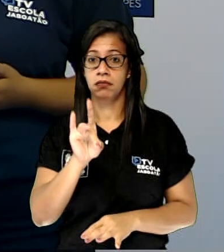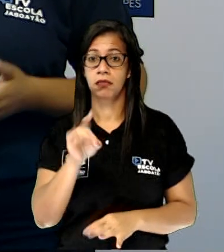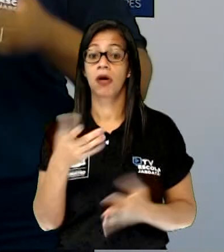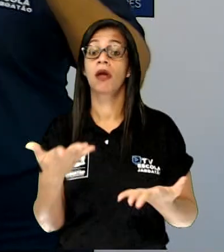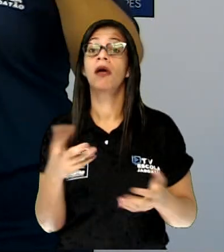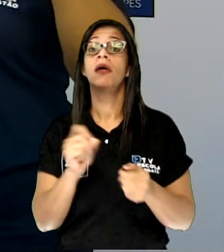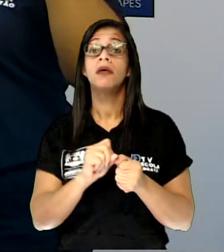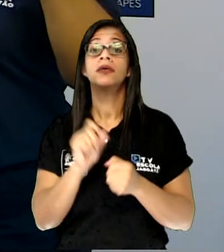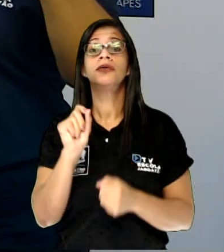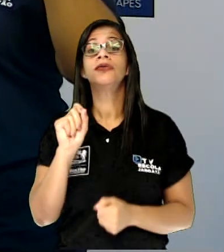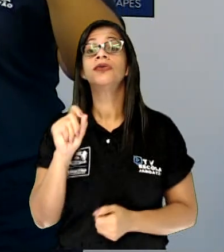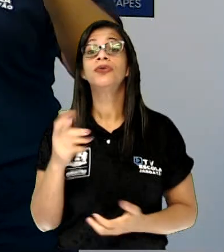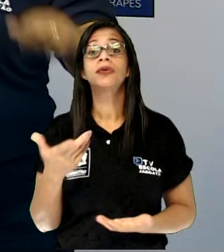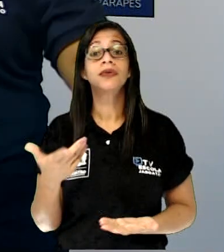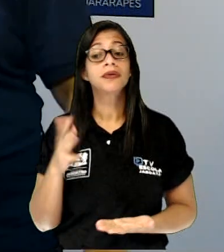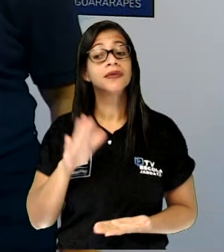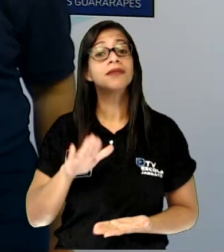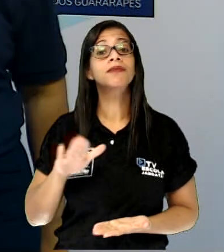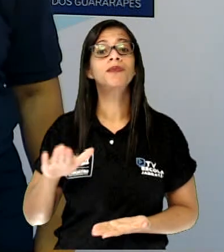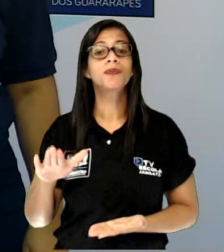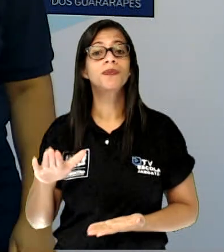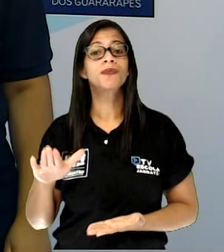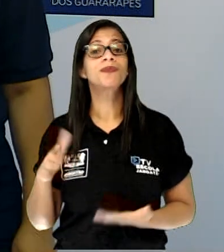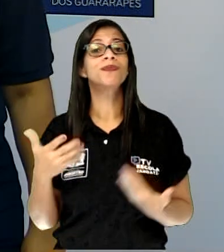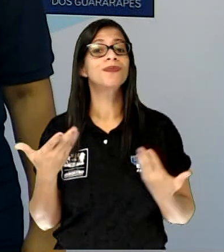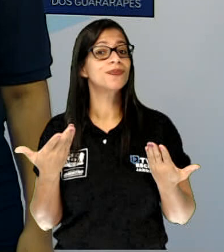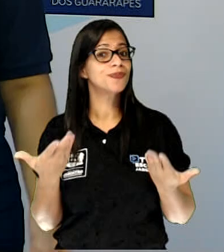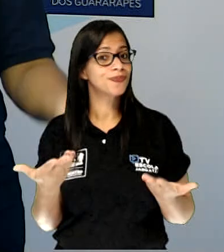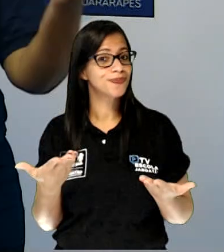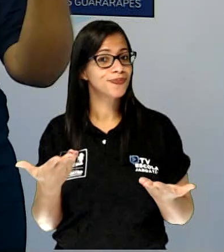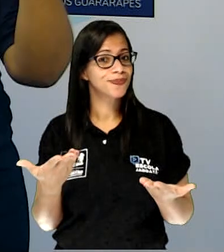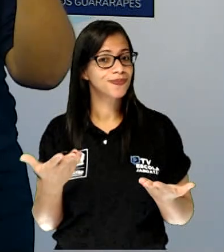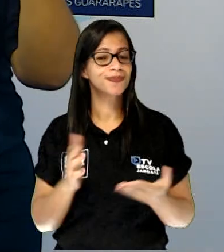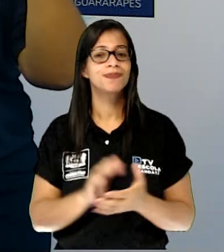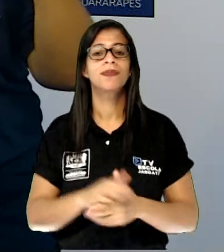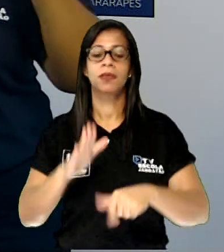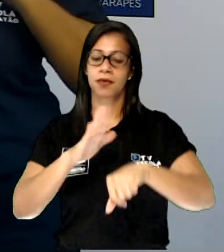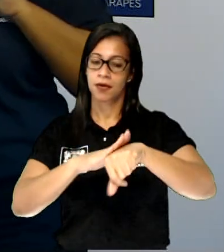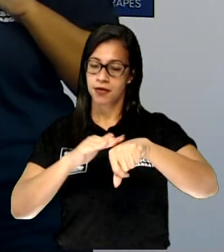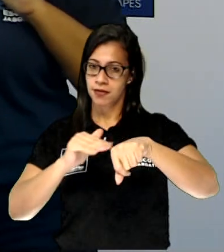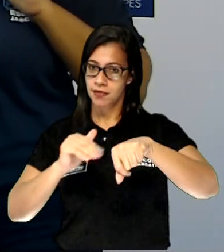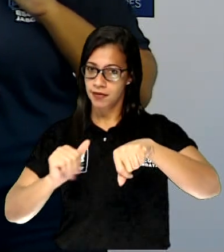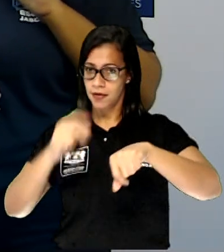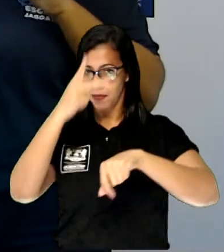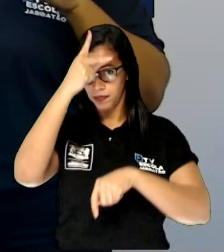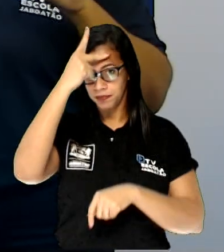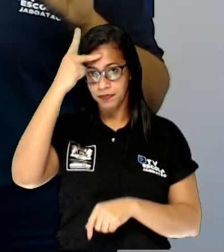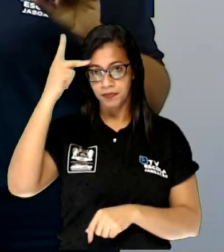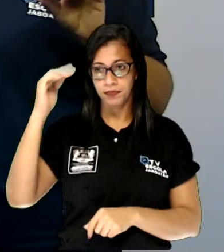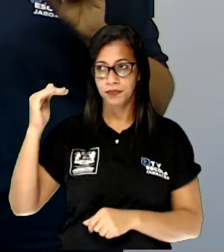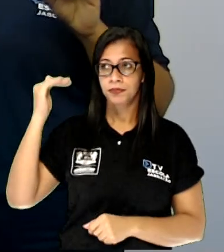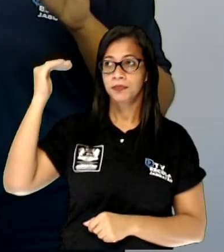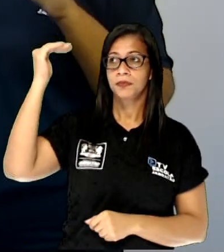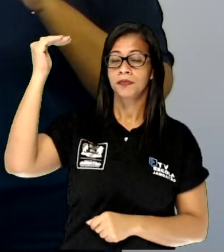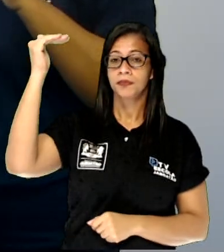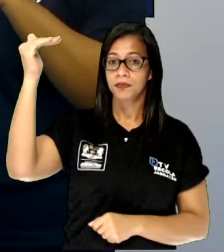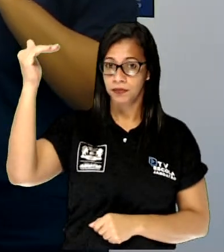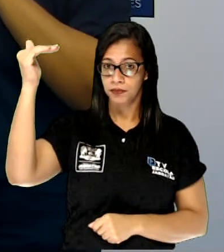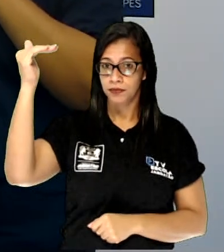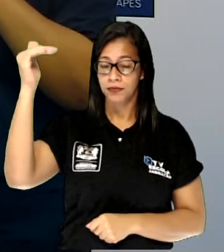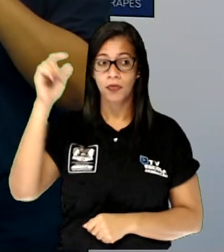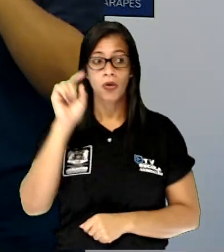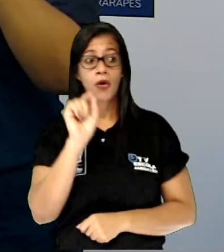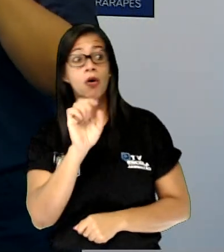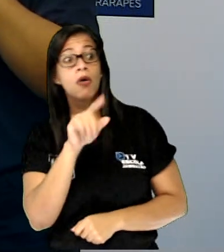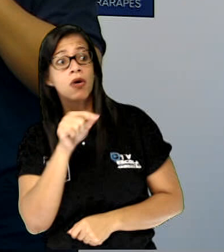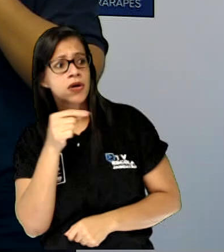criança? Criança do TV Escola Inteligente, vai chamar um adulto da família e vai dizer, olha, isso